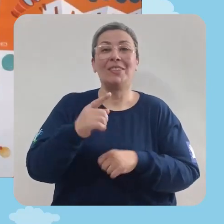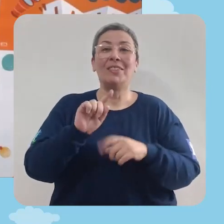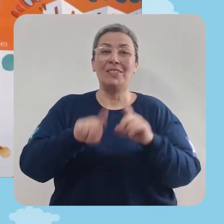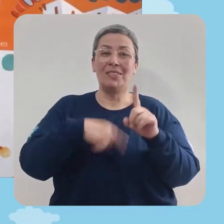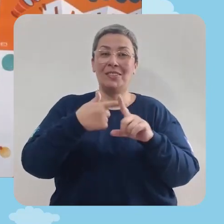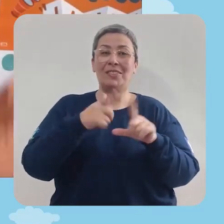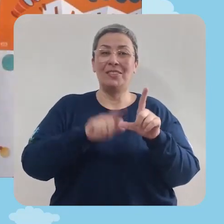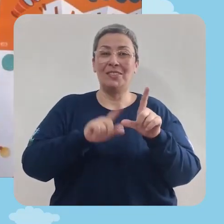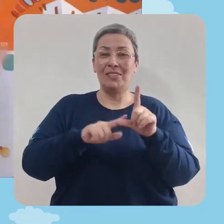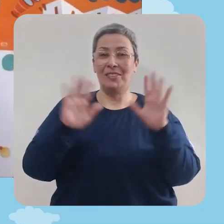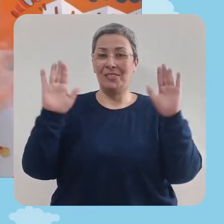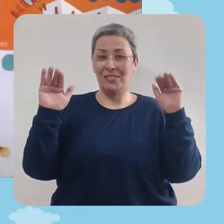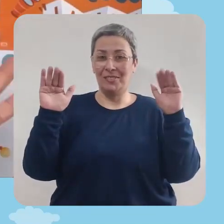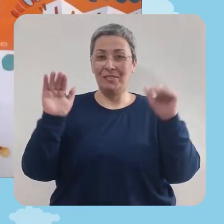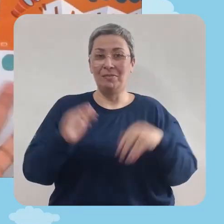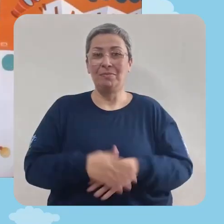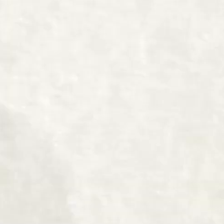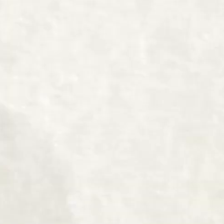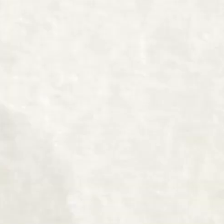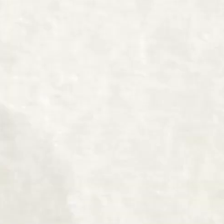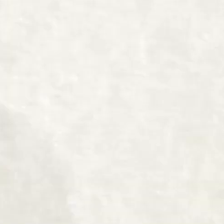programa. Tchau, tchau! Tchau!